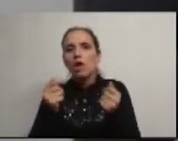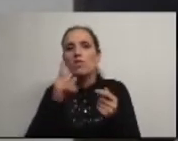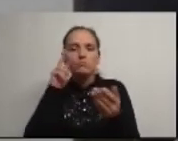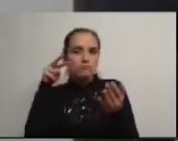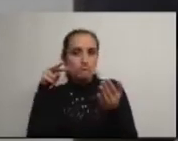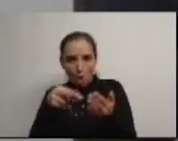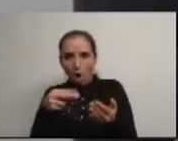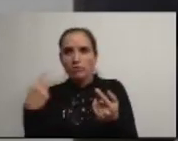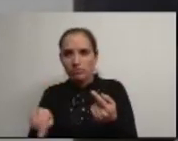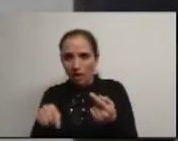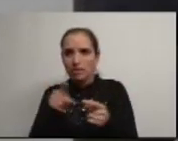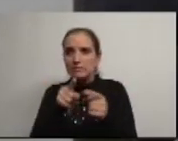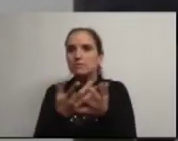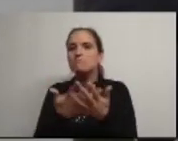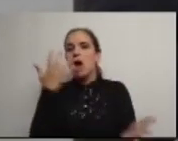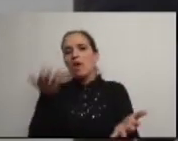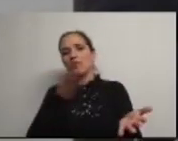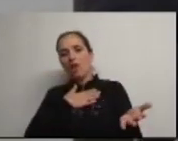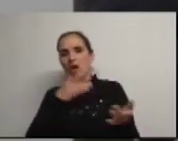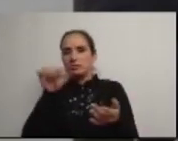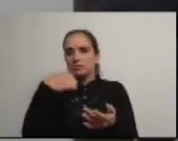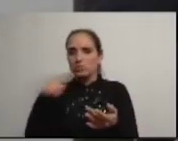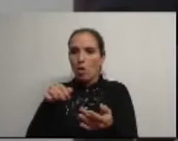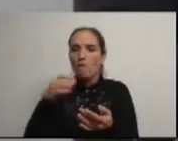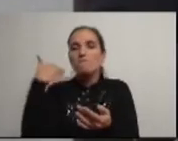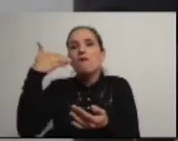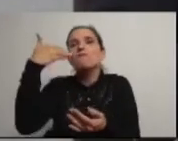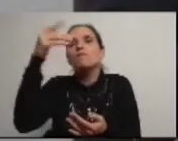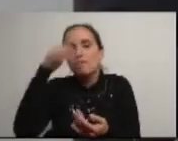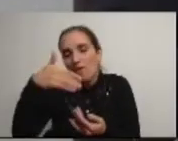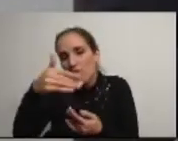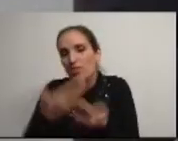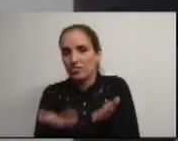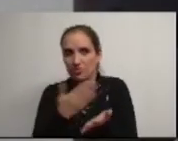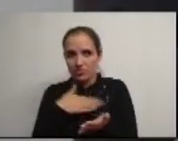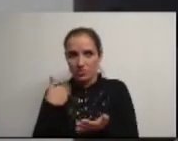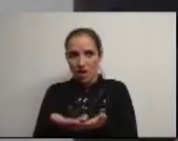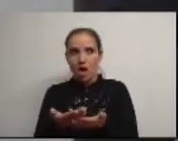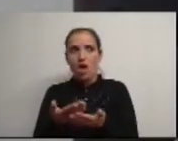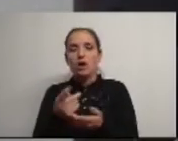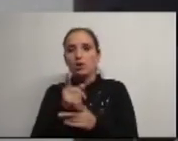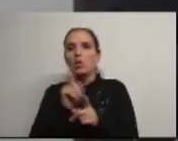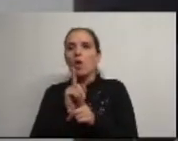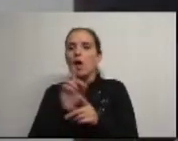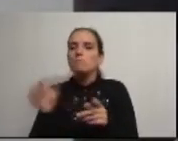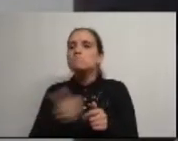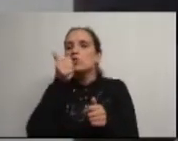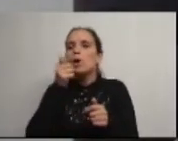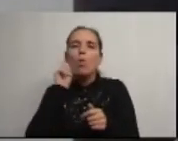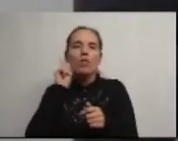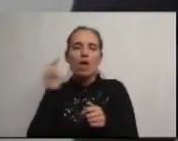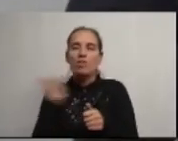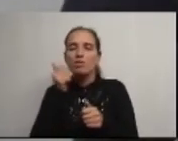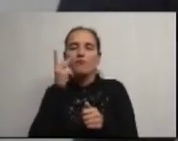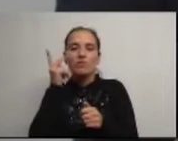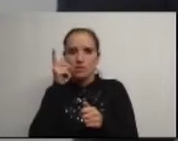processionáveis que esses mesmos investimentos geram geraram ou previsivelmente vão gerar em contributo para a melhoria real na qualidade de vida